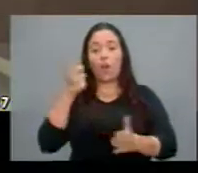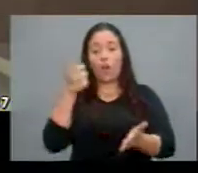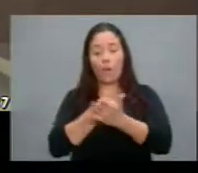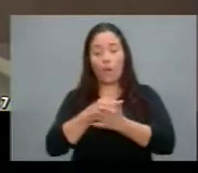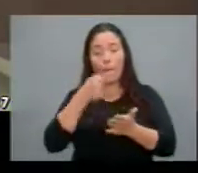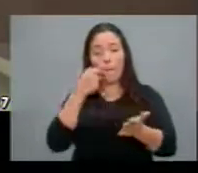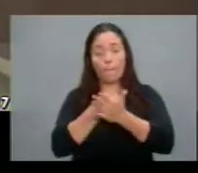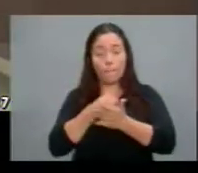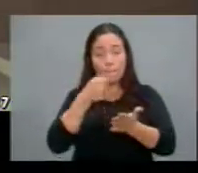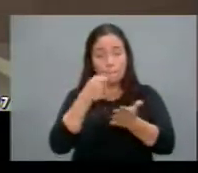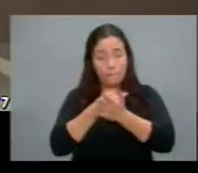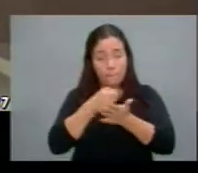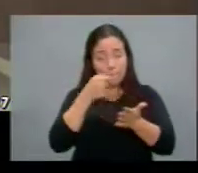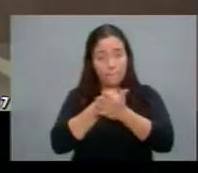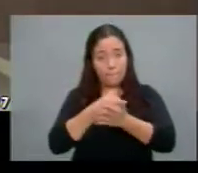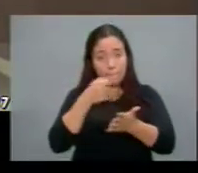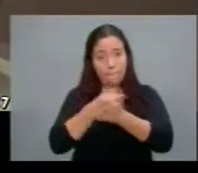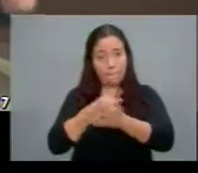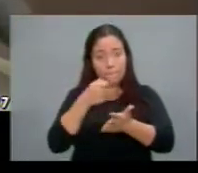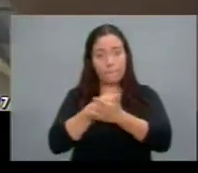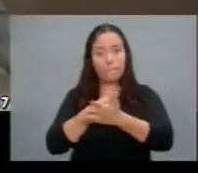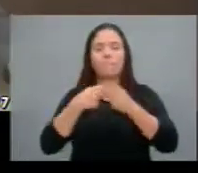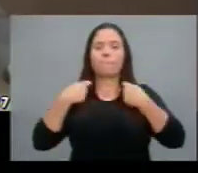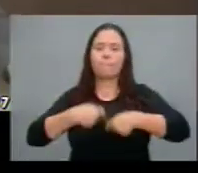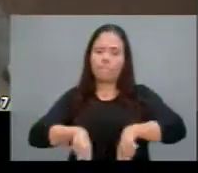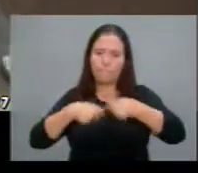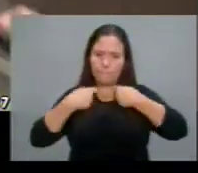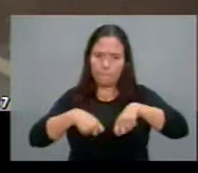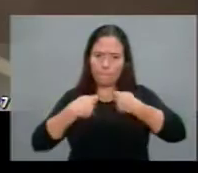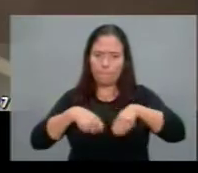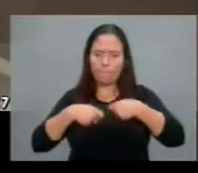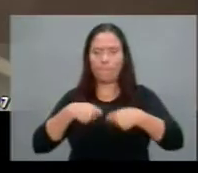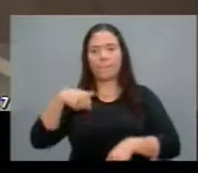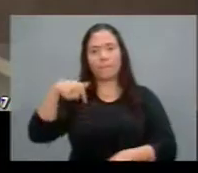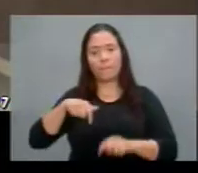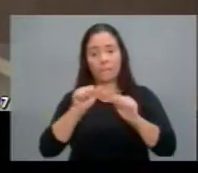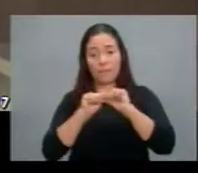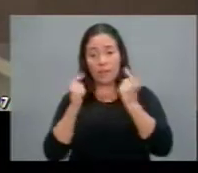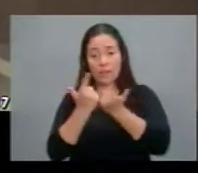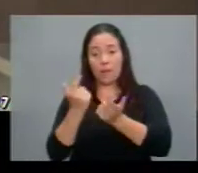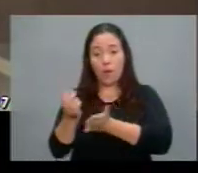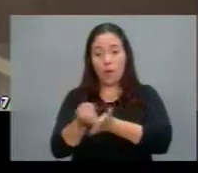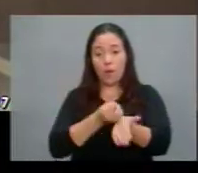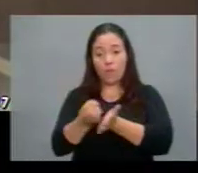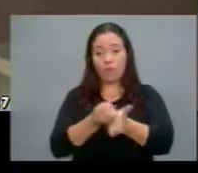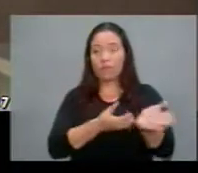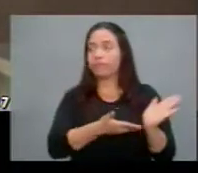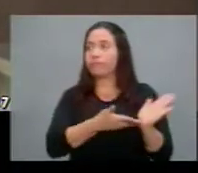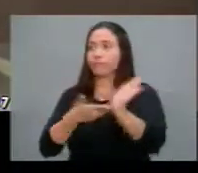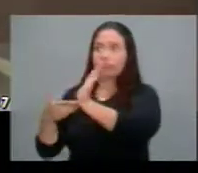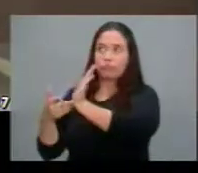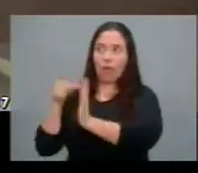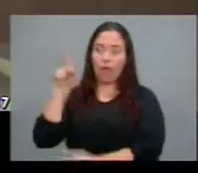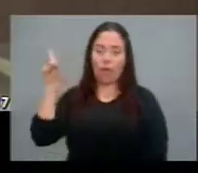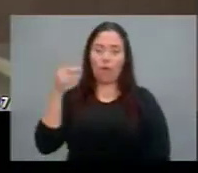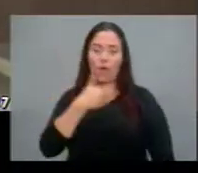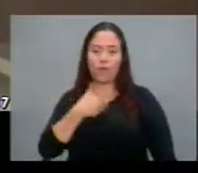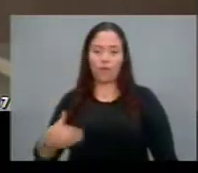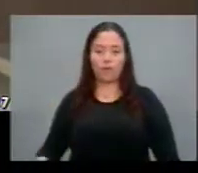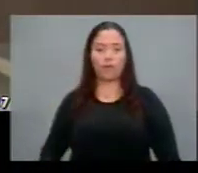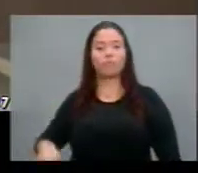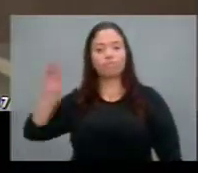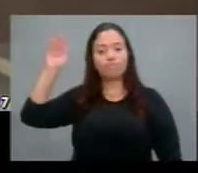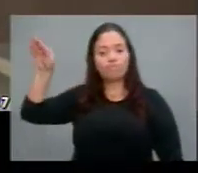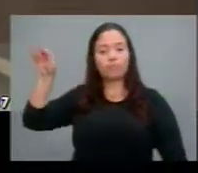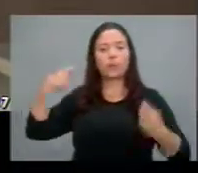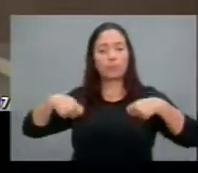obrigação provocar de ofício o executivo para fornecer